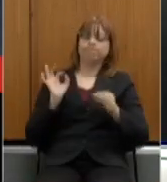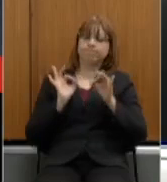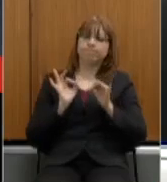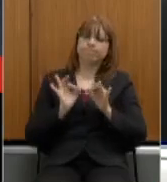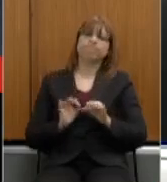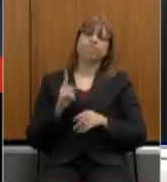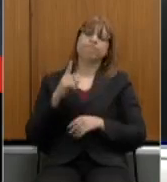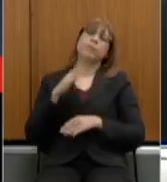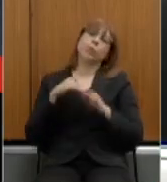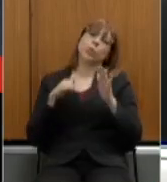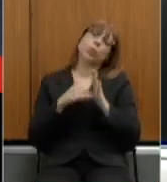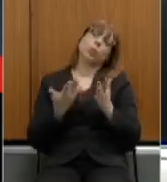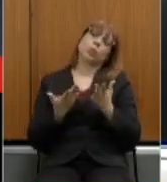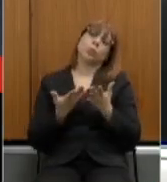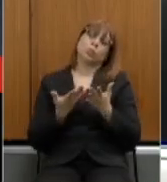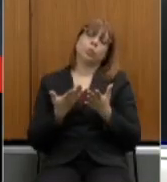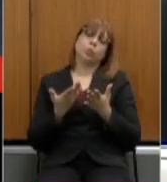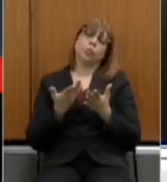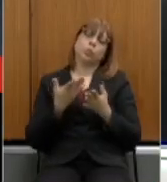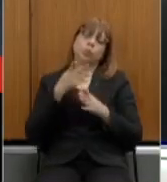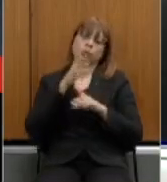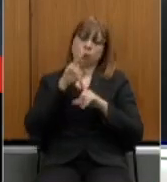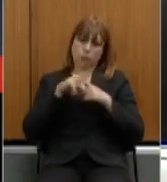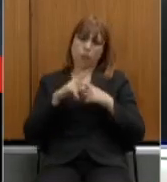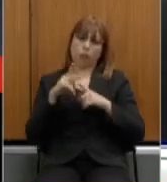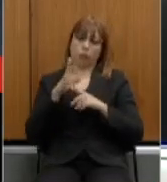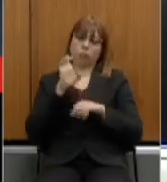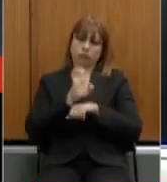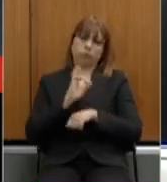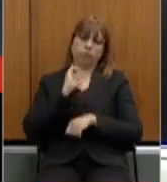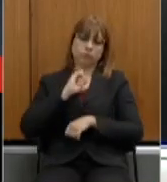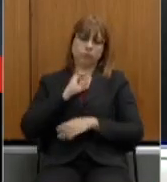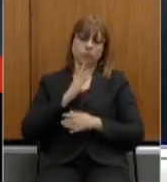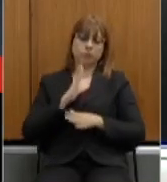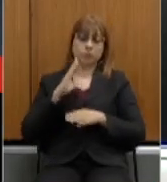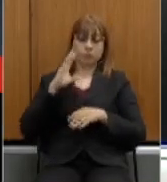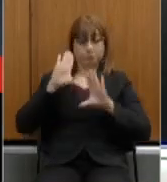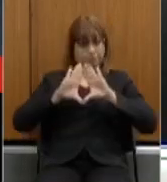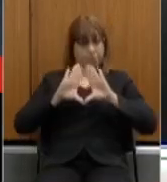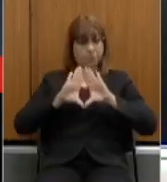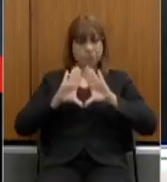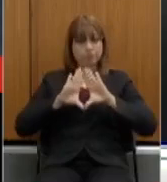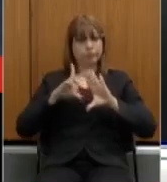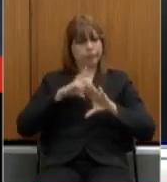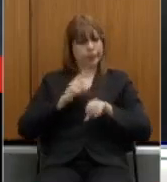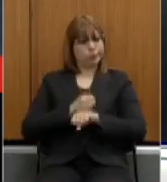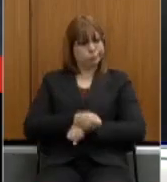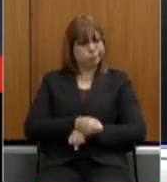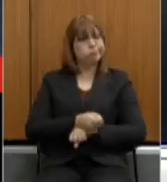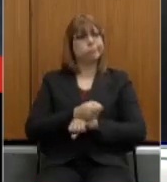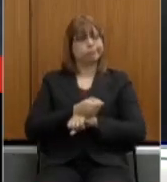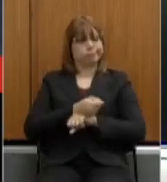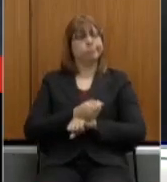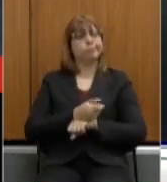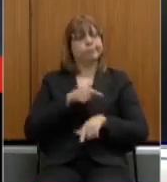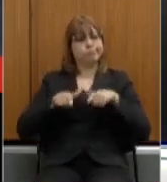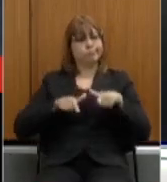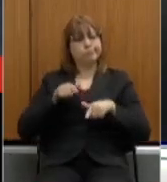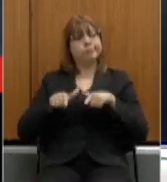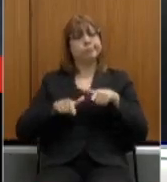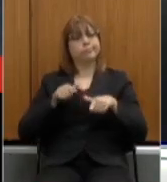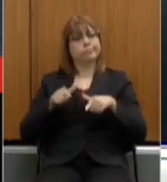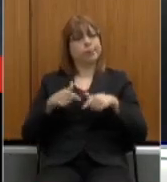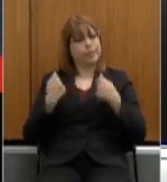previdenciária do Estado. A Assembleia de Minas tem uma iminente e árdua missão, garantir que o diálogo e o